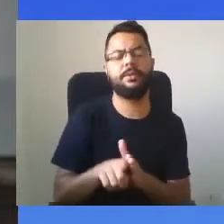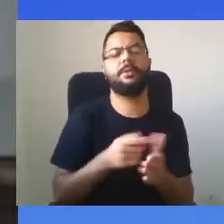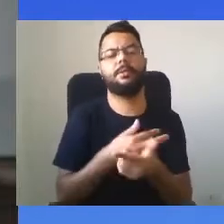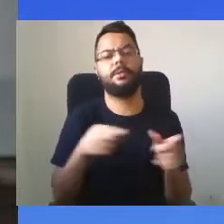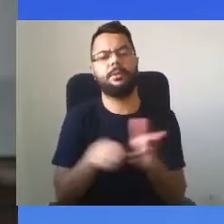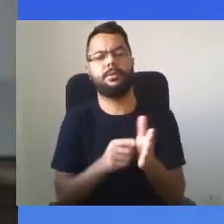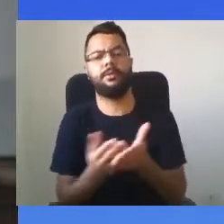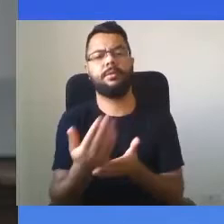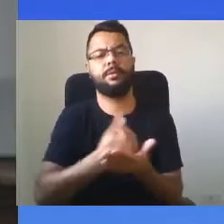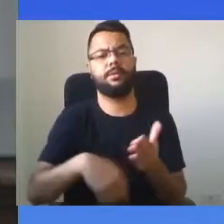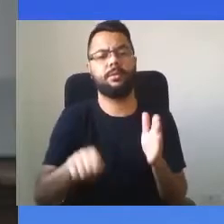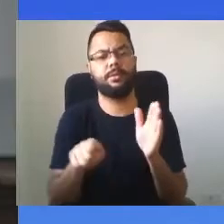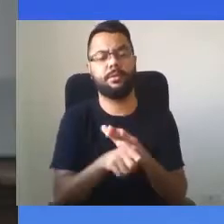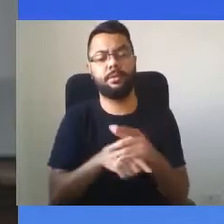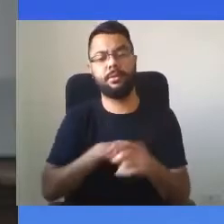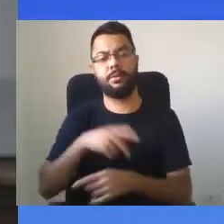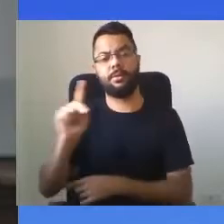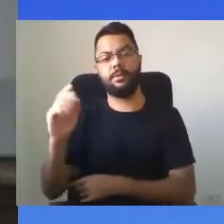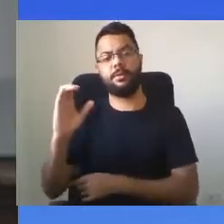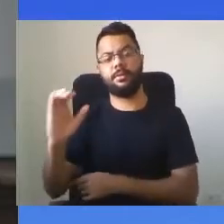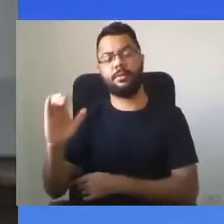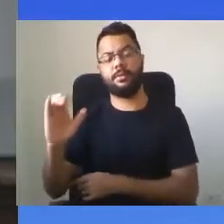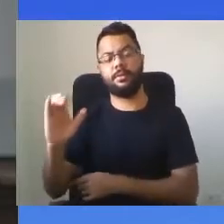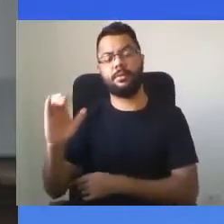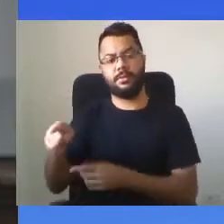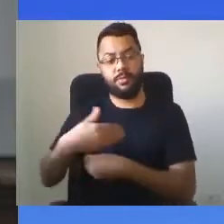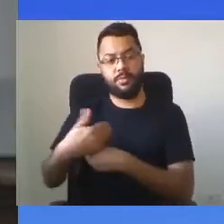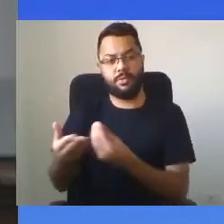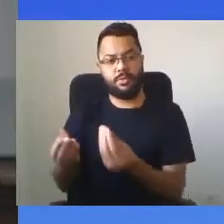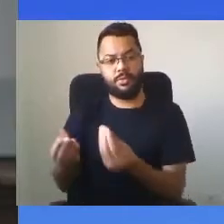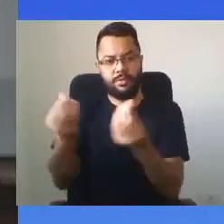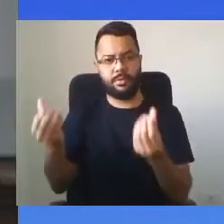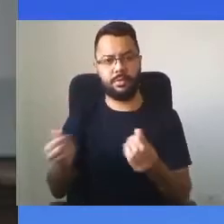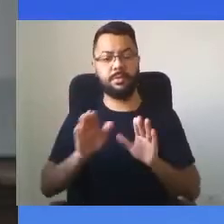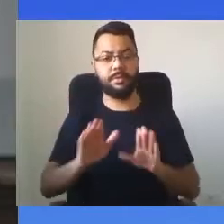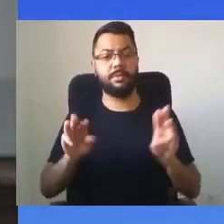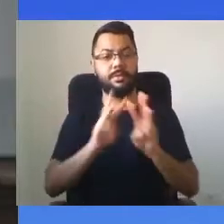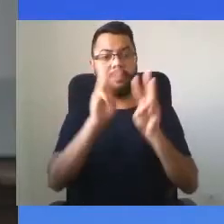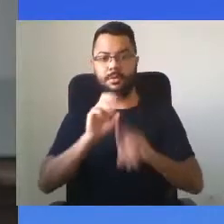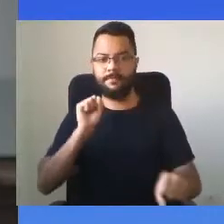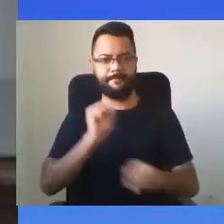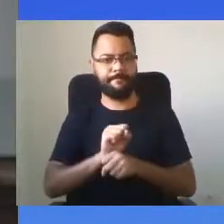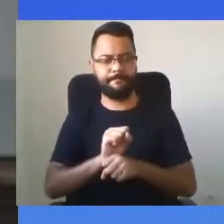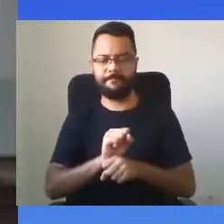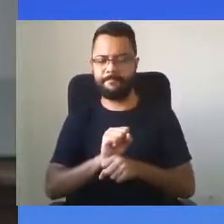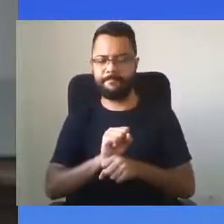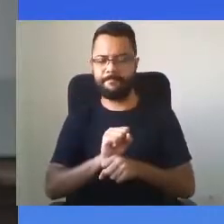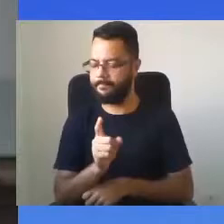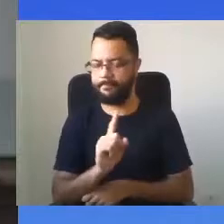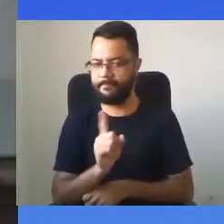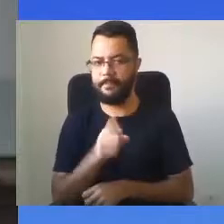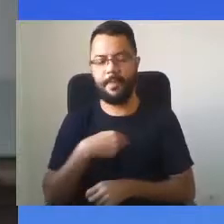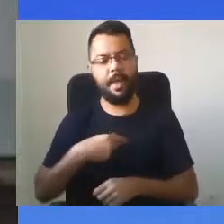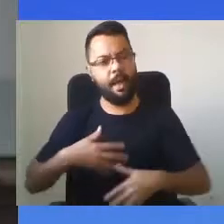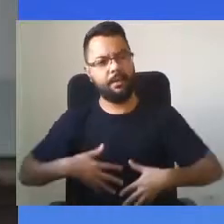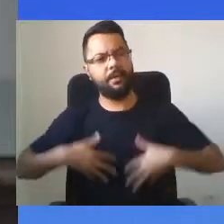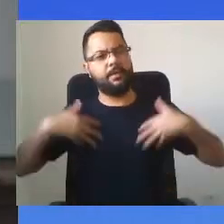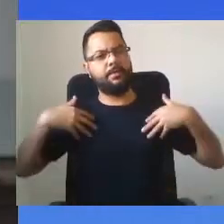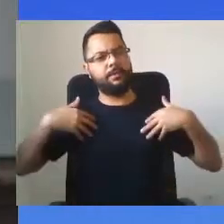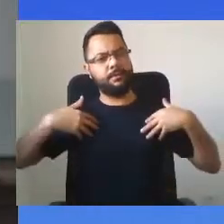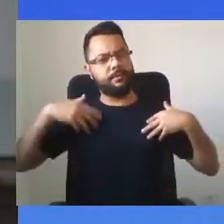hospital público de qualidade. A UFPR não parou e eu me orgulho muito disso.